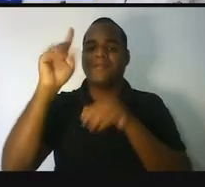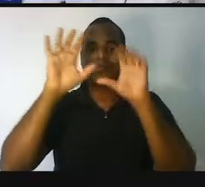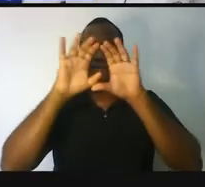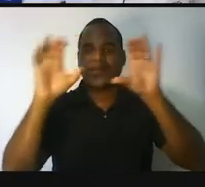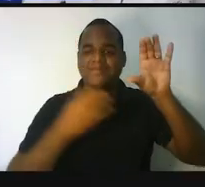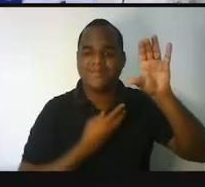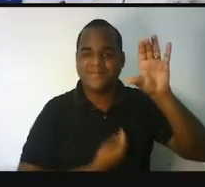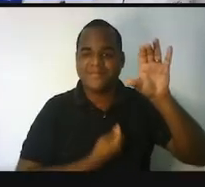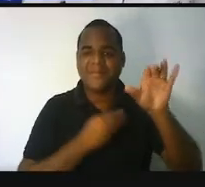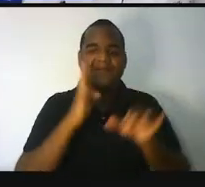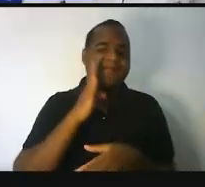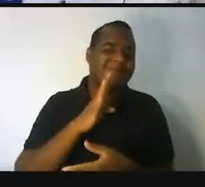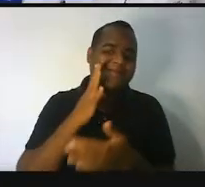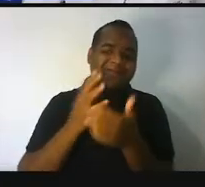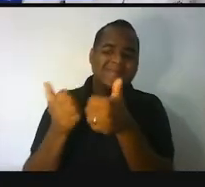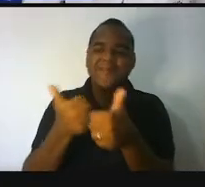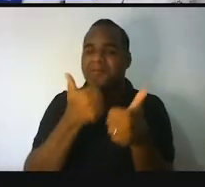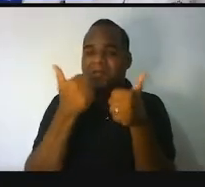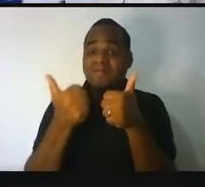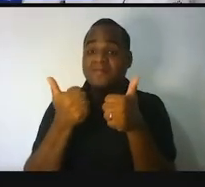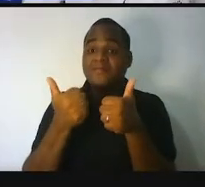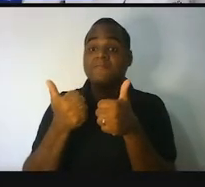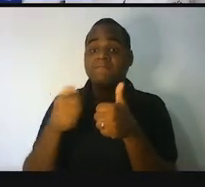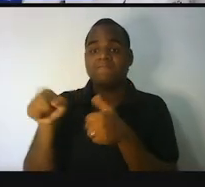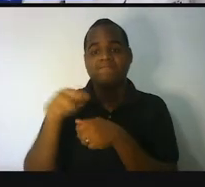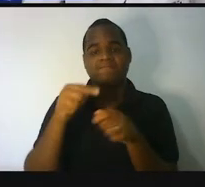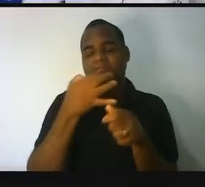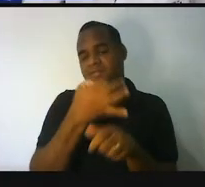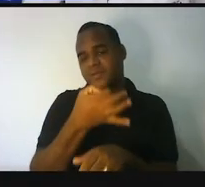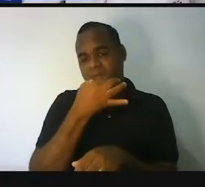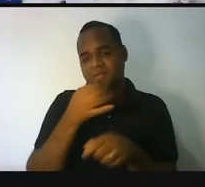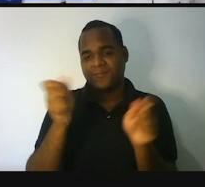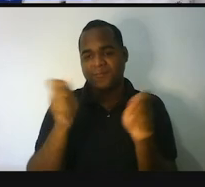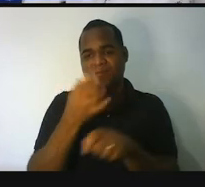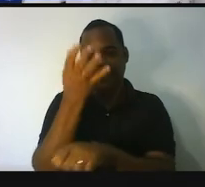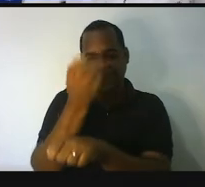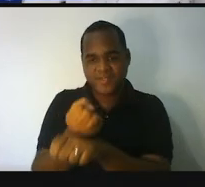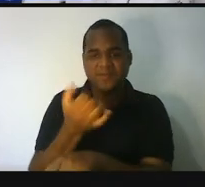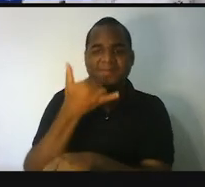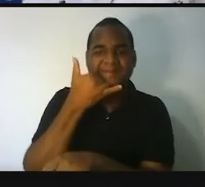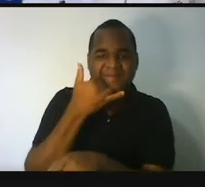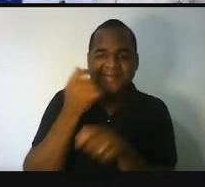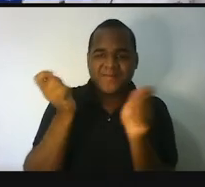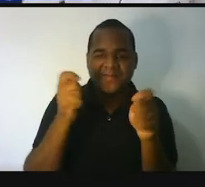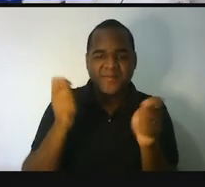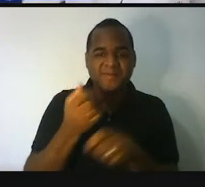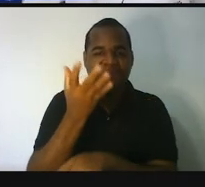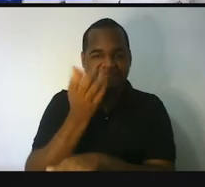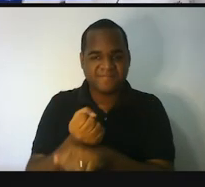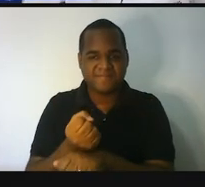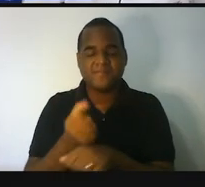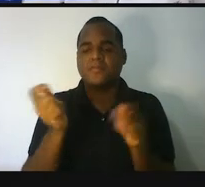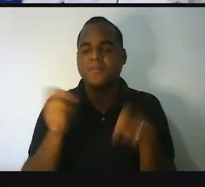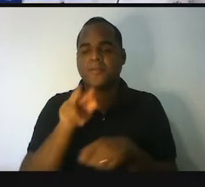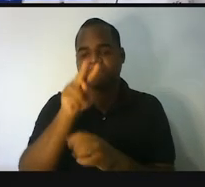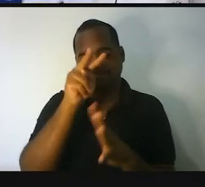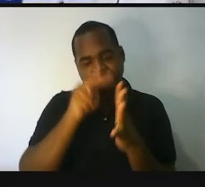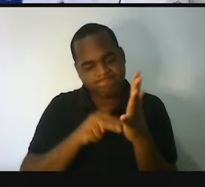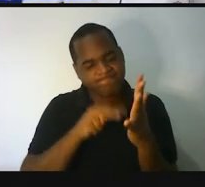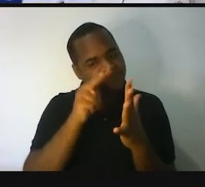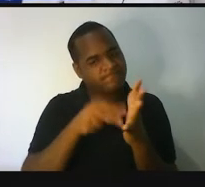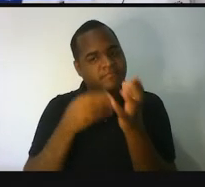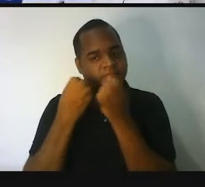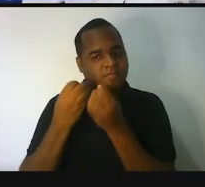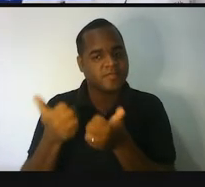massa, que legal, tá bom? Então fica essa dica bacana aí para você baixar no seu celular mesmo, e você pode ler no seu celular aí